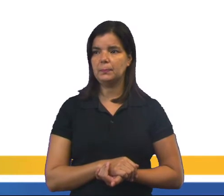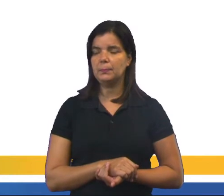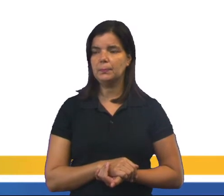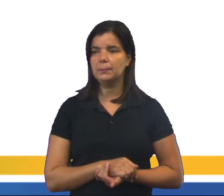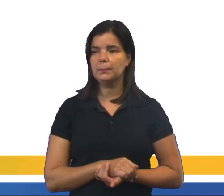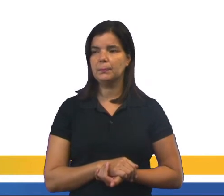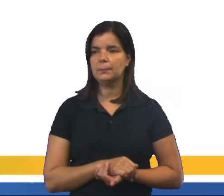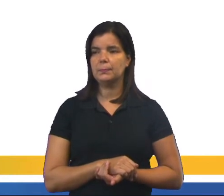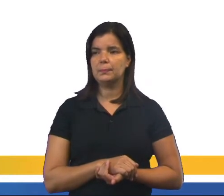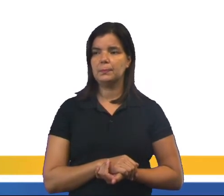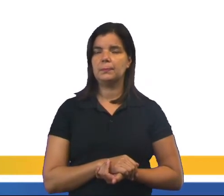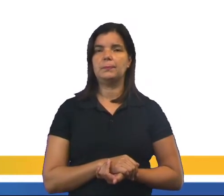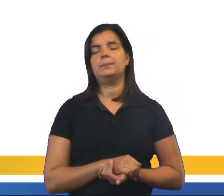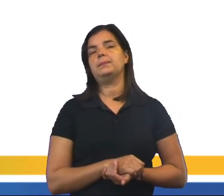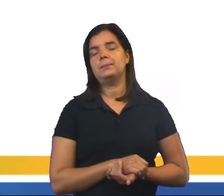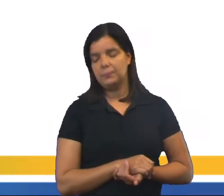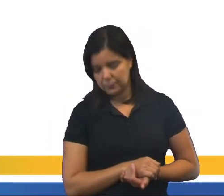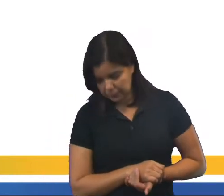Eu não sei saiu. Tá.